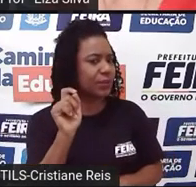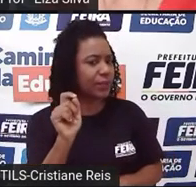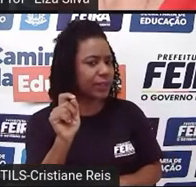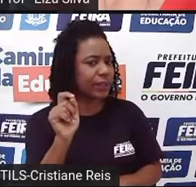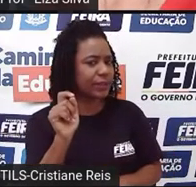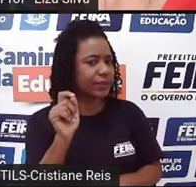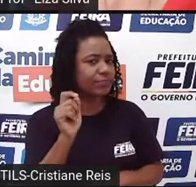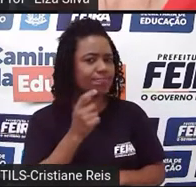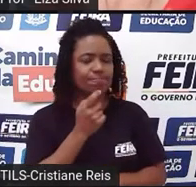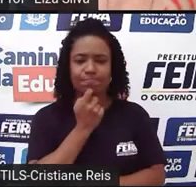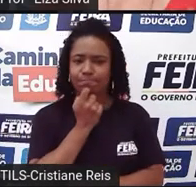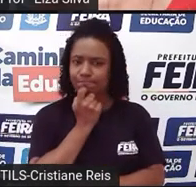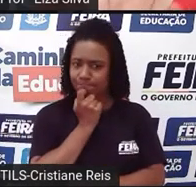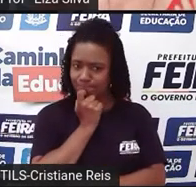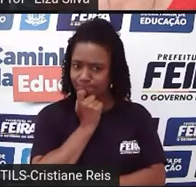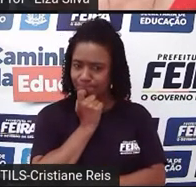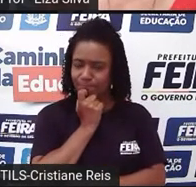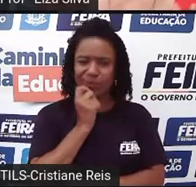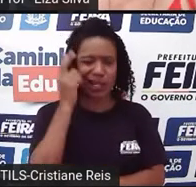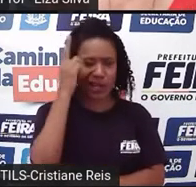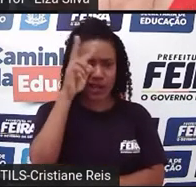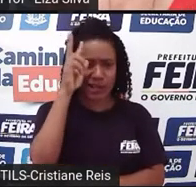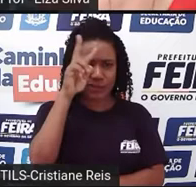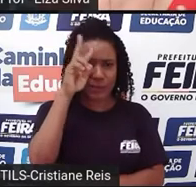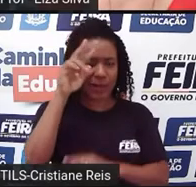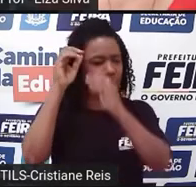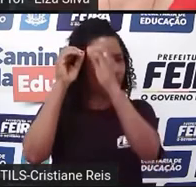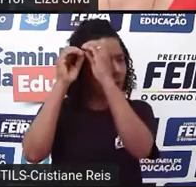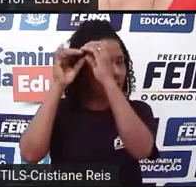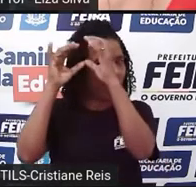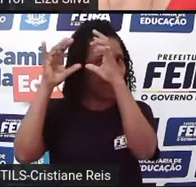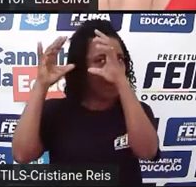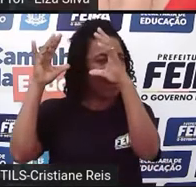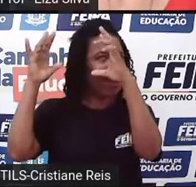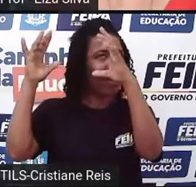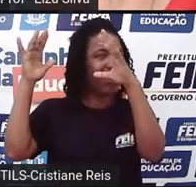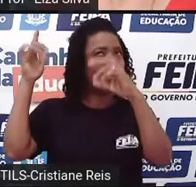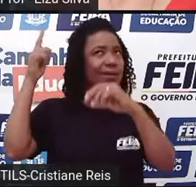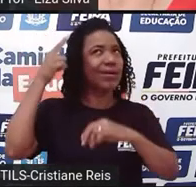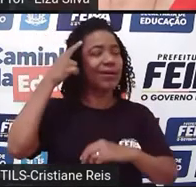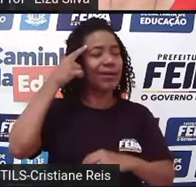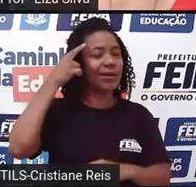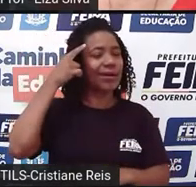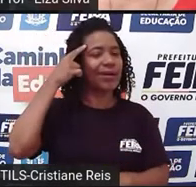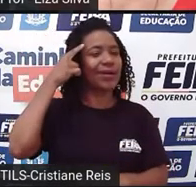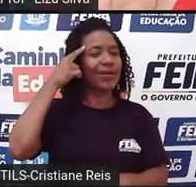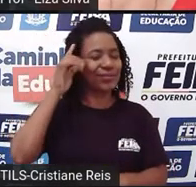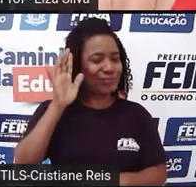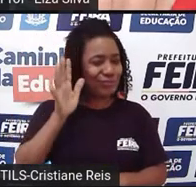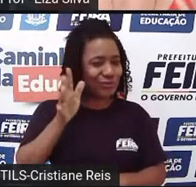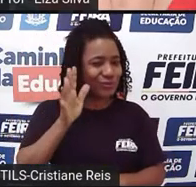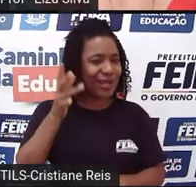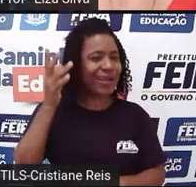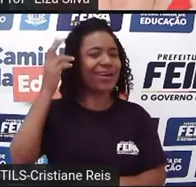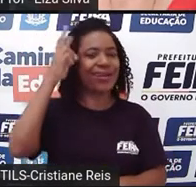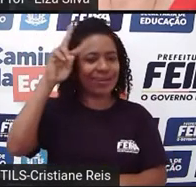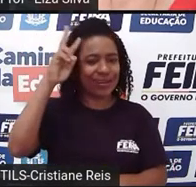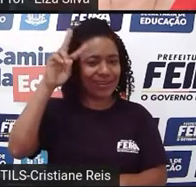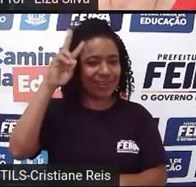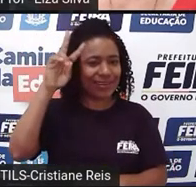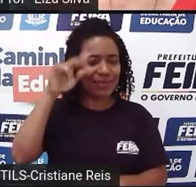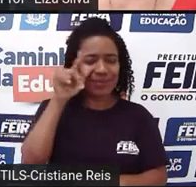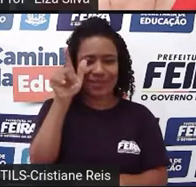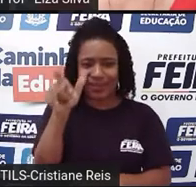Vocês já conseguiram se lembrar de alguma história que tem esses personagens, essas situações, o surgimento